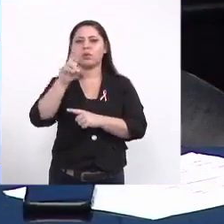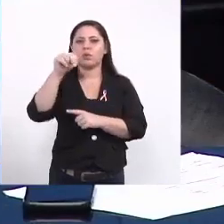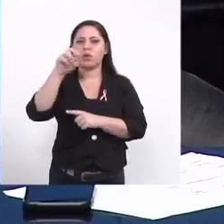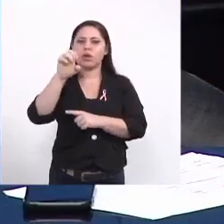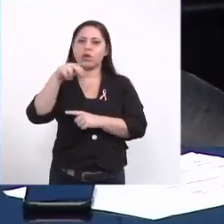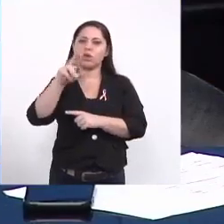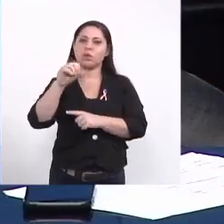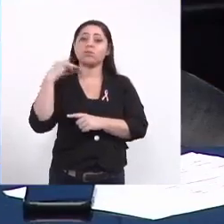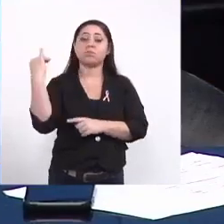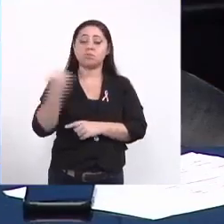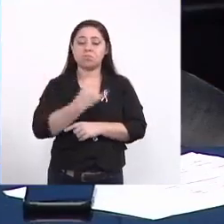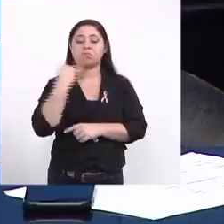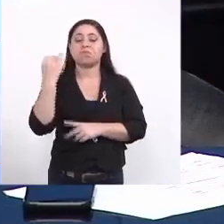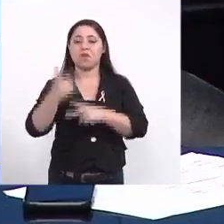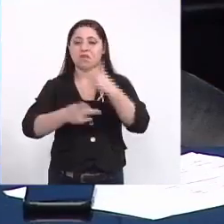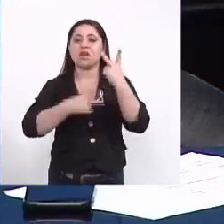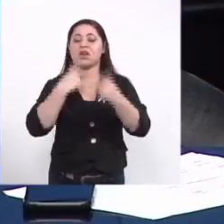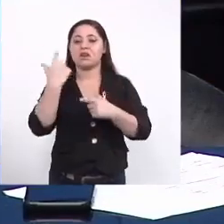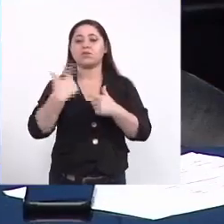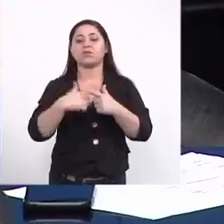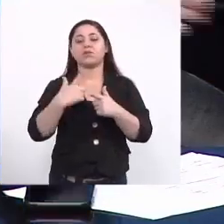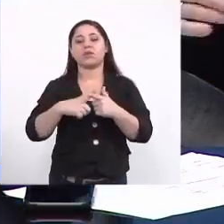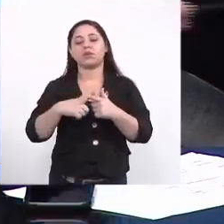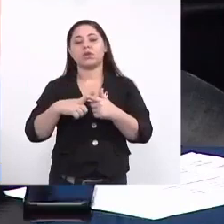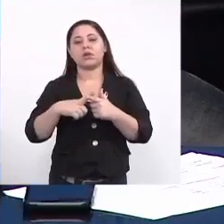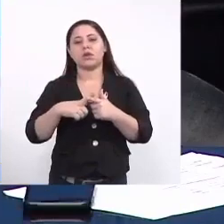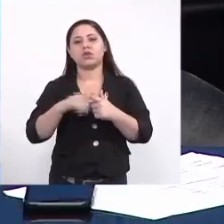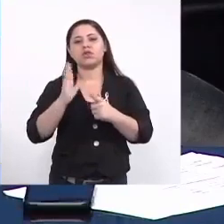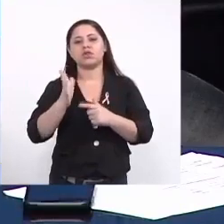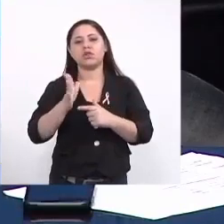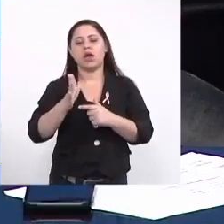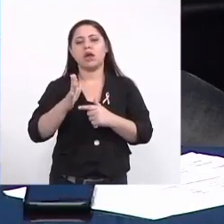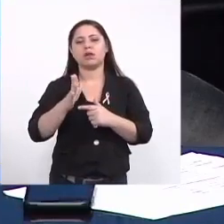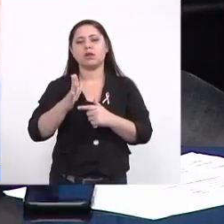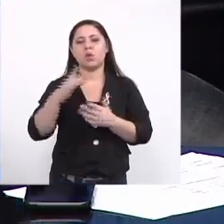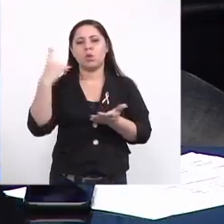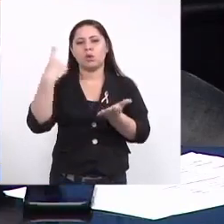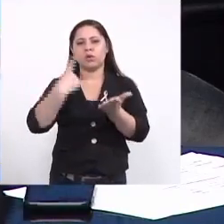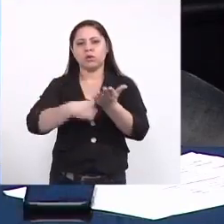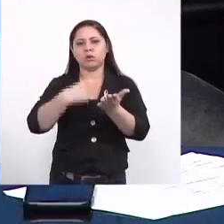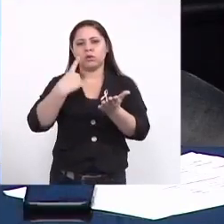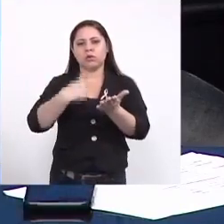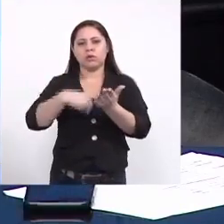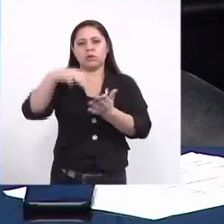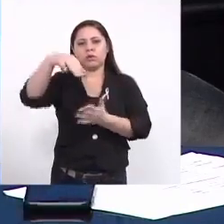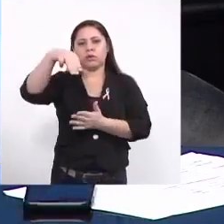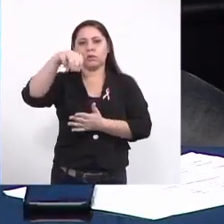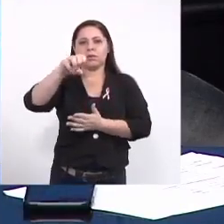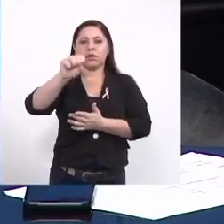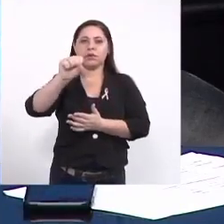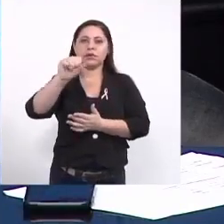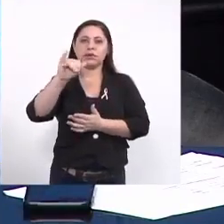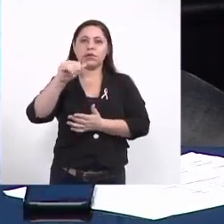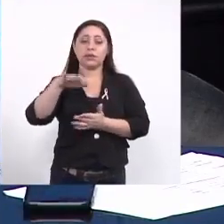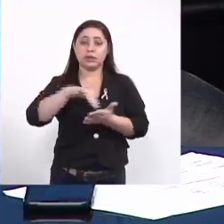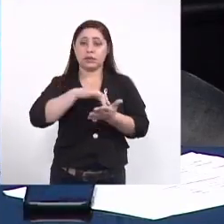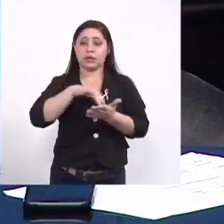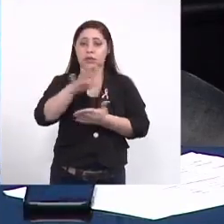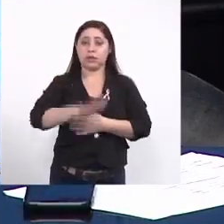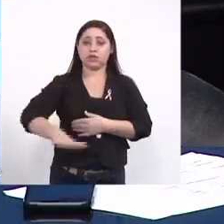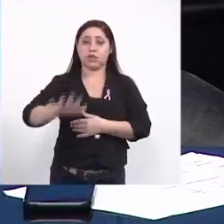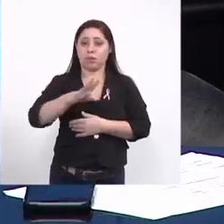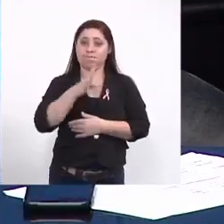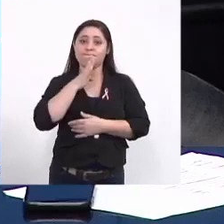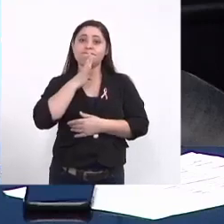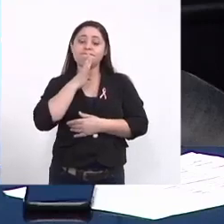importante né para que nós já agendamos aqui o Messias que é nosso secretário-geral tá